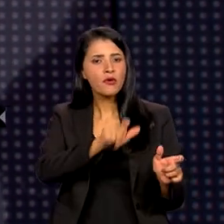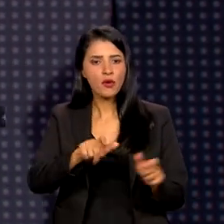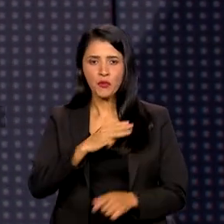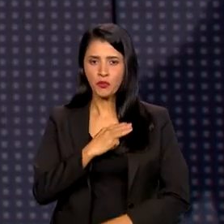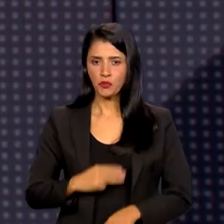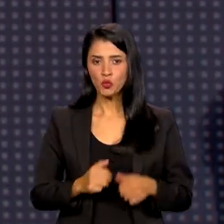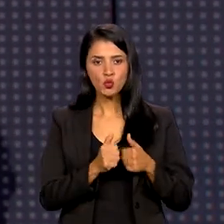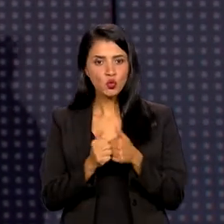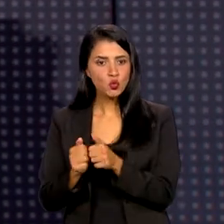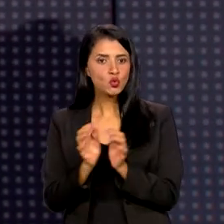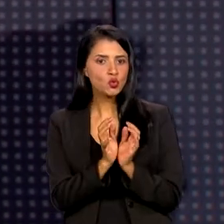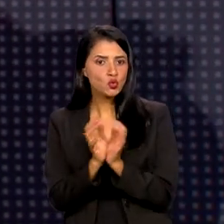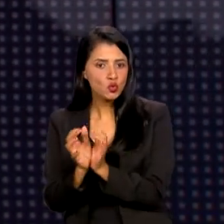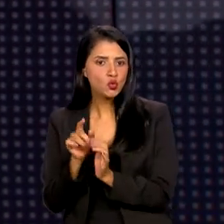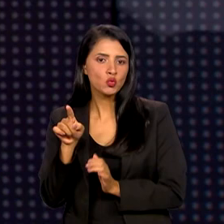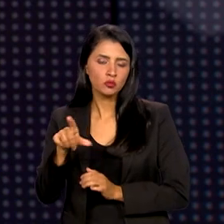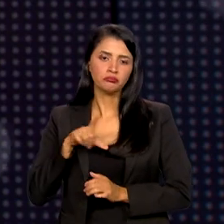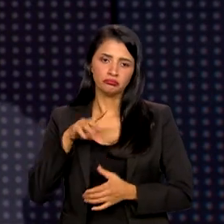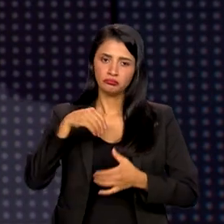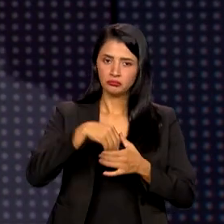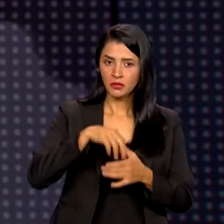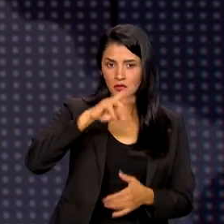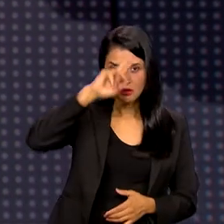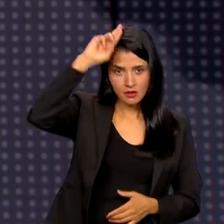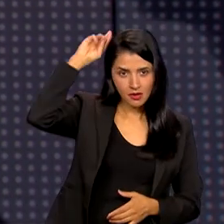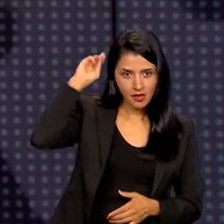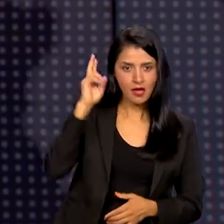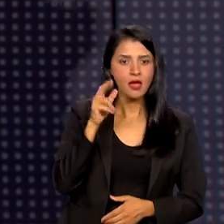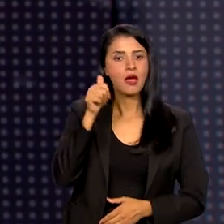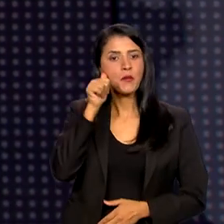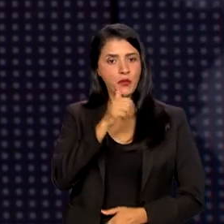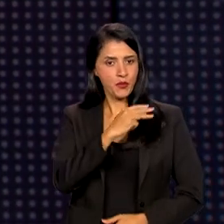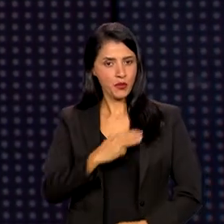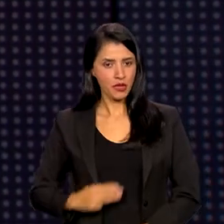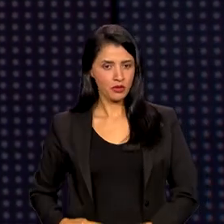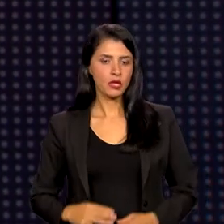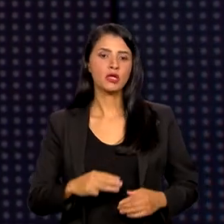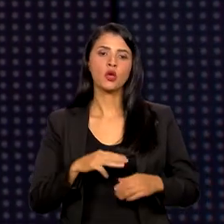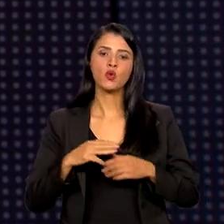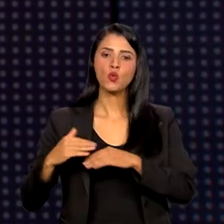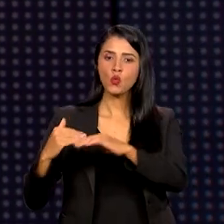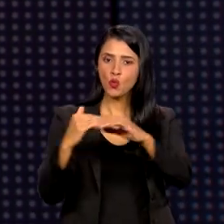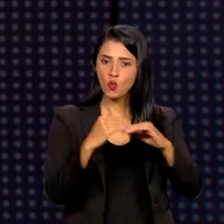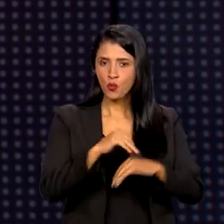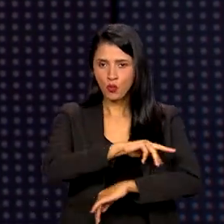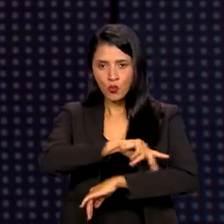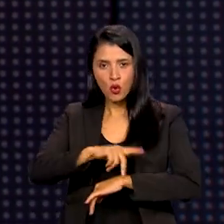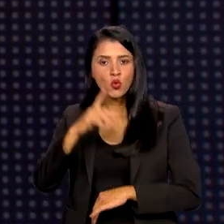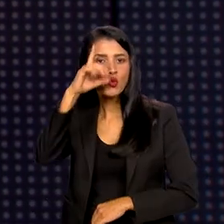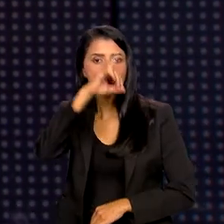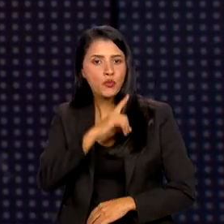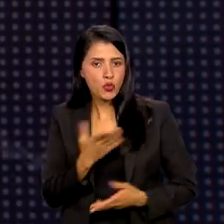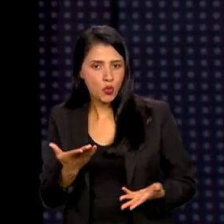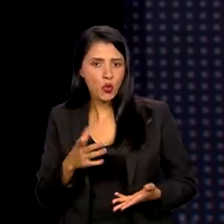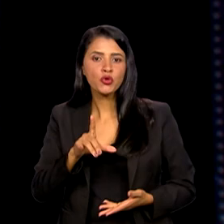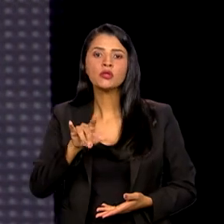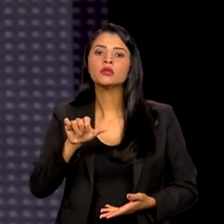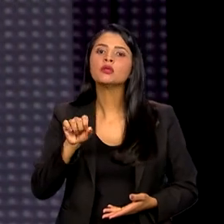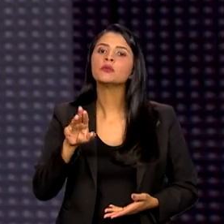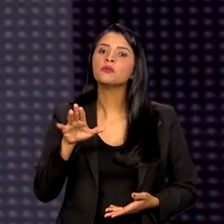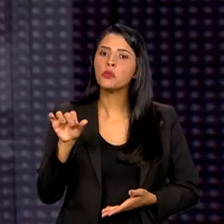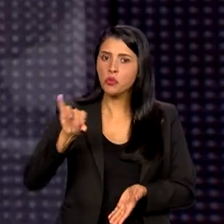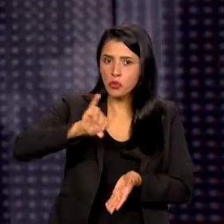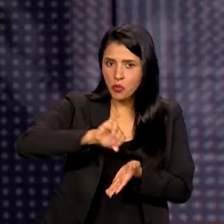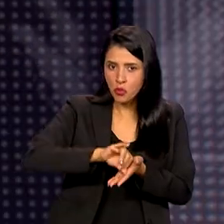acompanham na comitiva, entre eles, Aniele Franco, da Igualdade Racial. Neste domingo, em Lisboa, ela afirmou